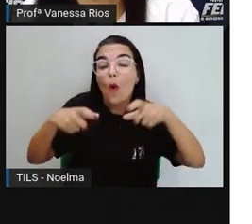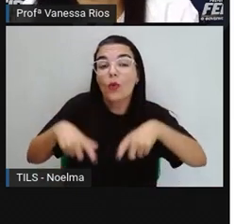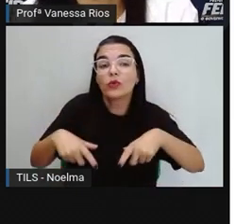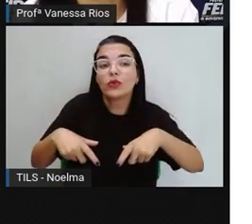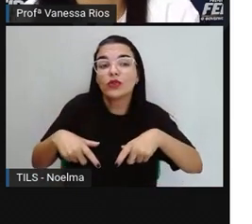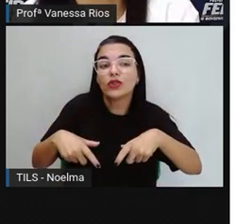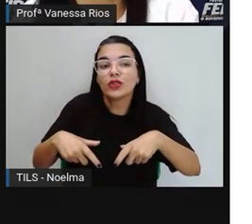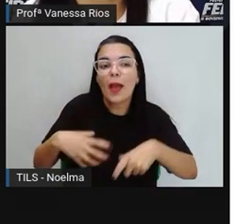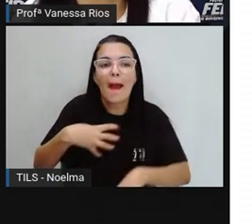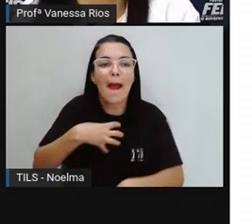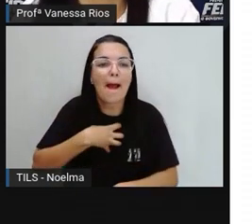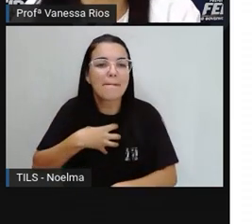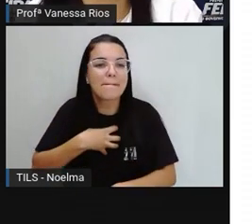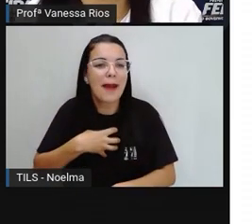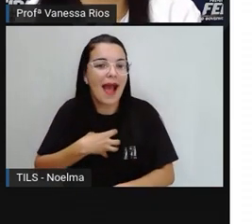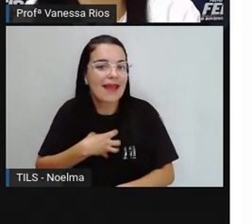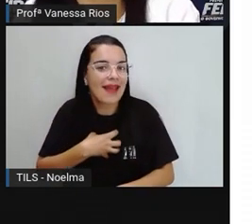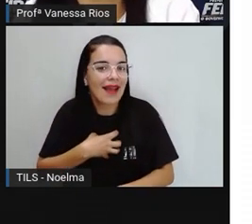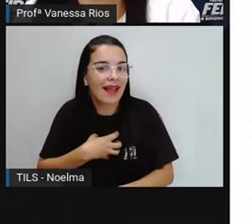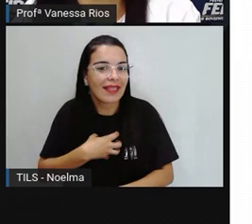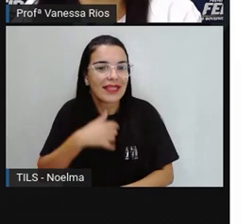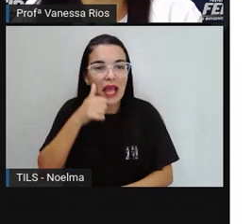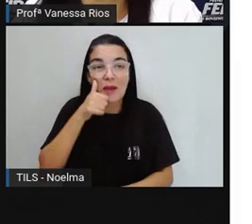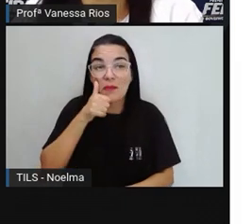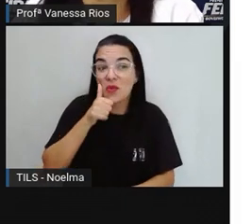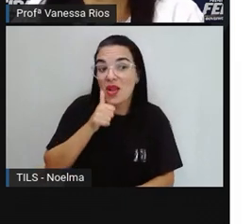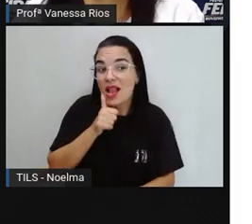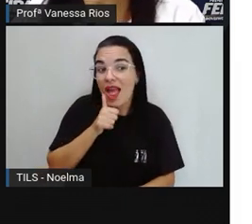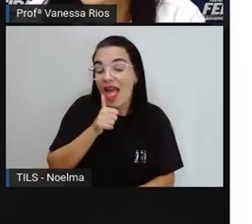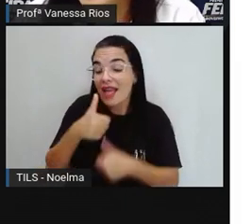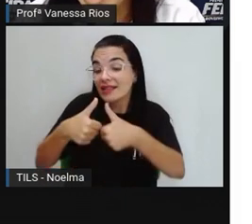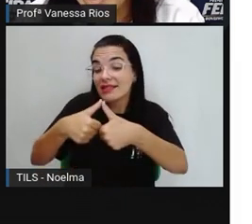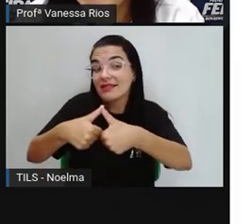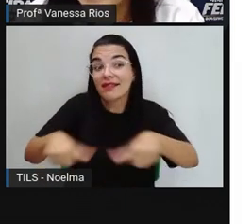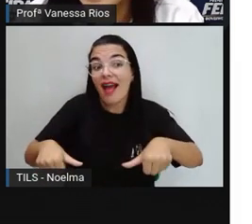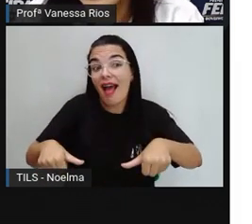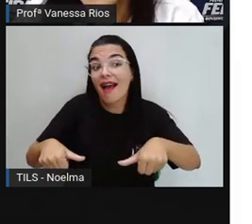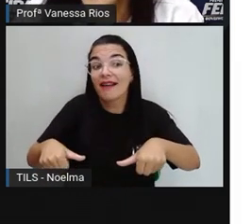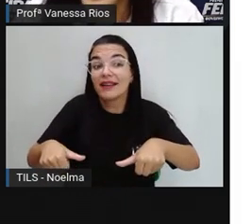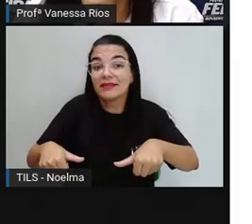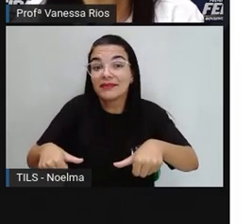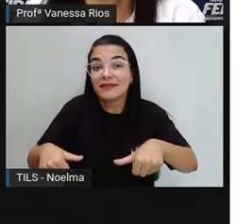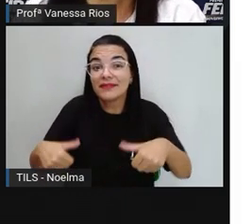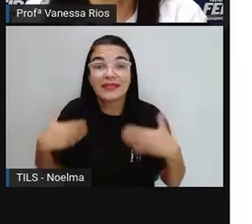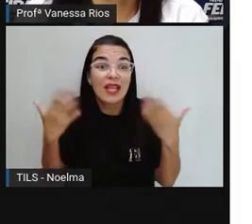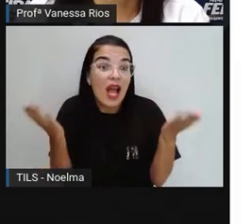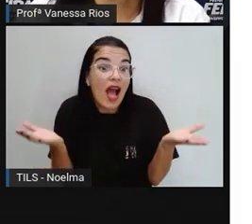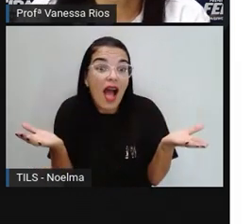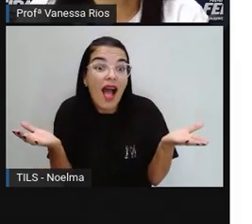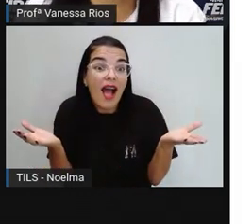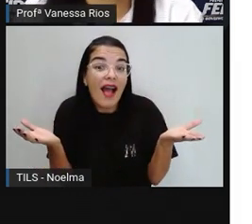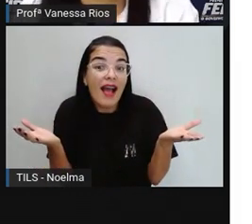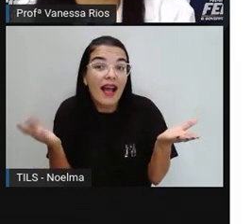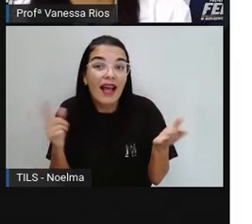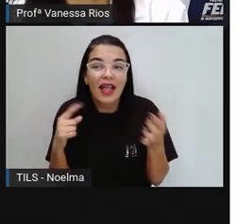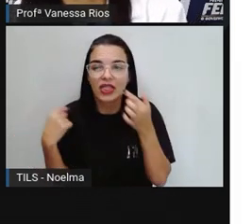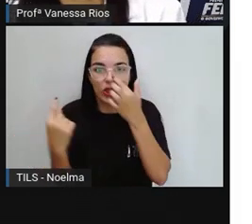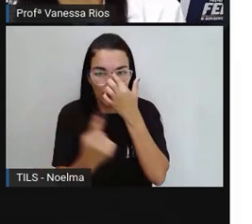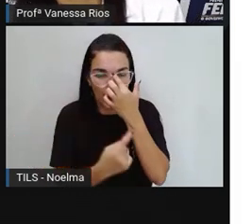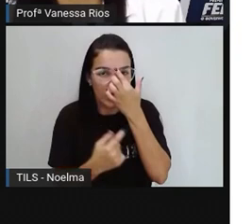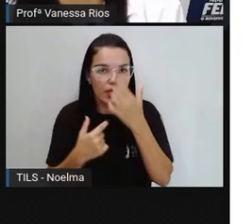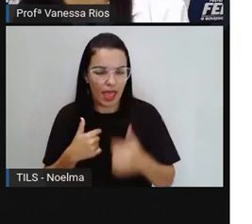Então por isso que a Pró falou agora esta pergunta, onde a baiana está? Nós estamos aqui, a Pró é